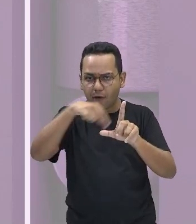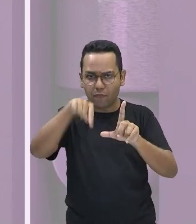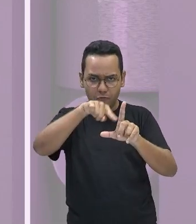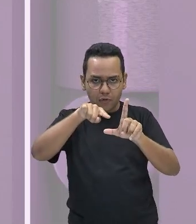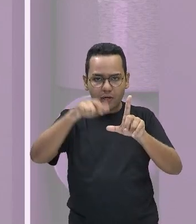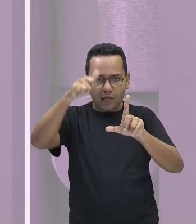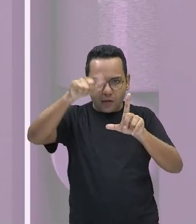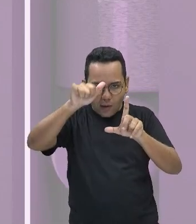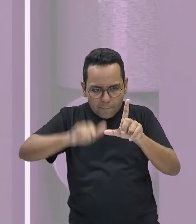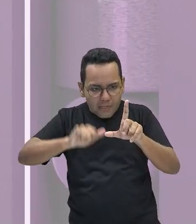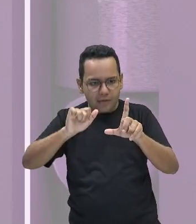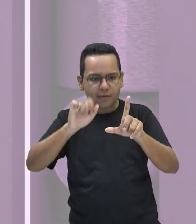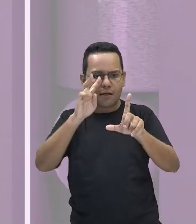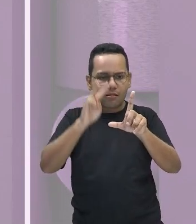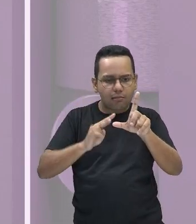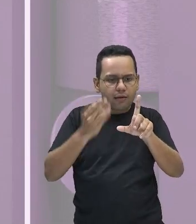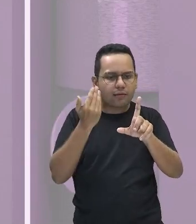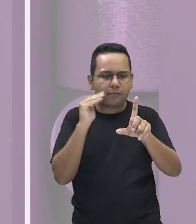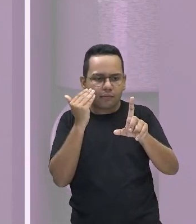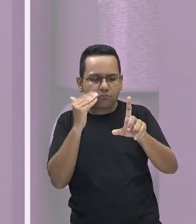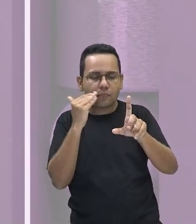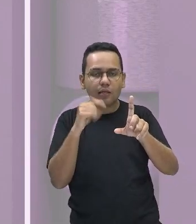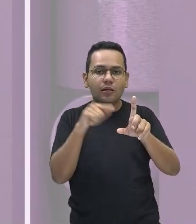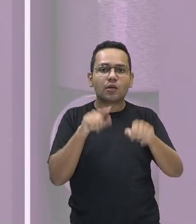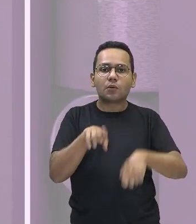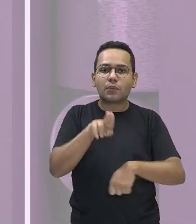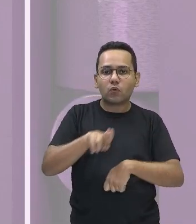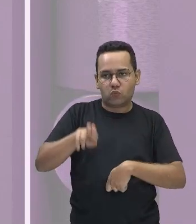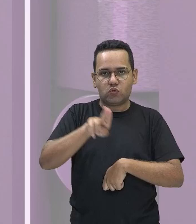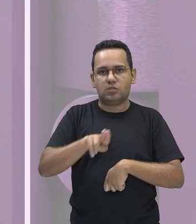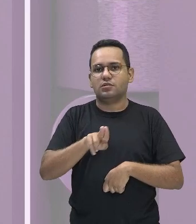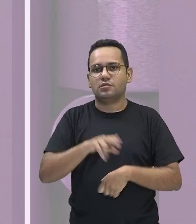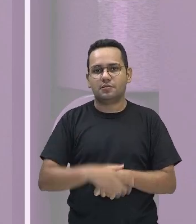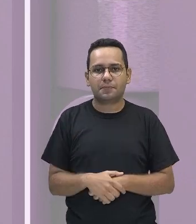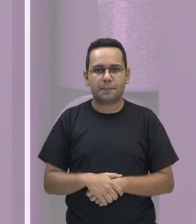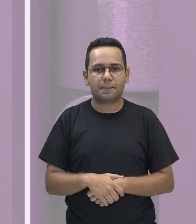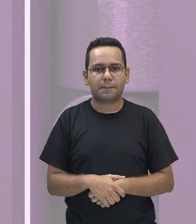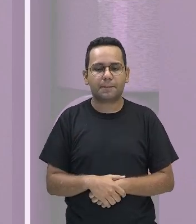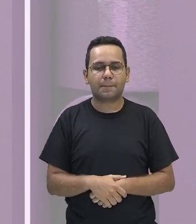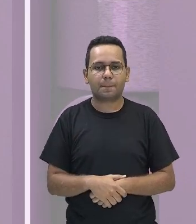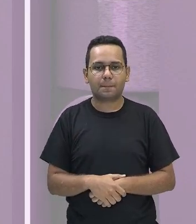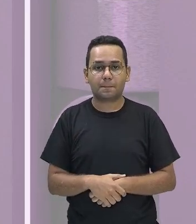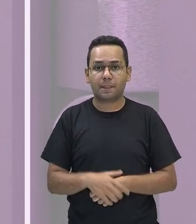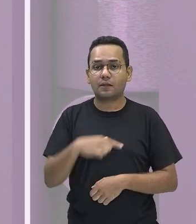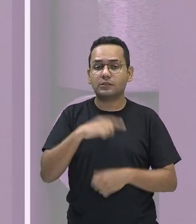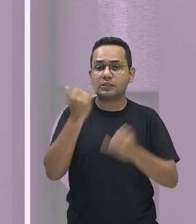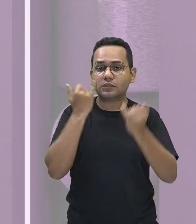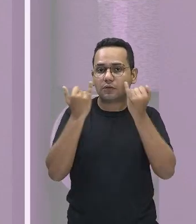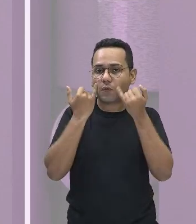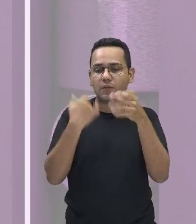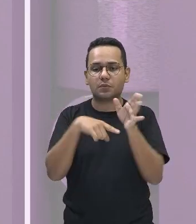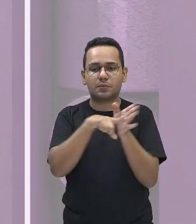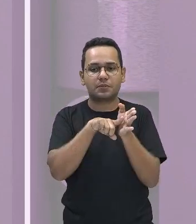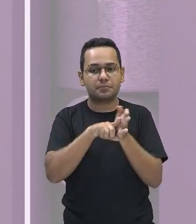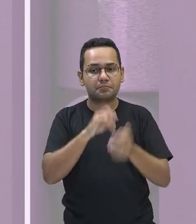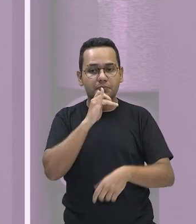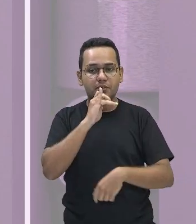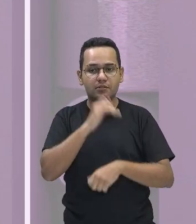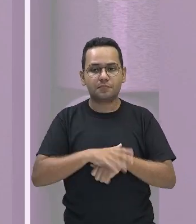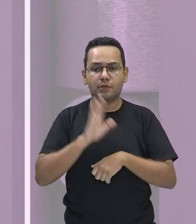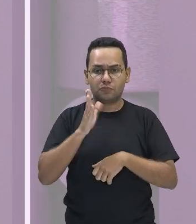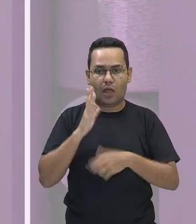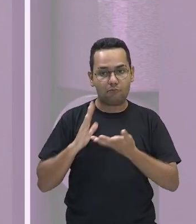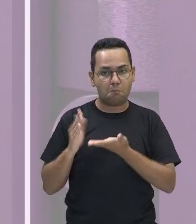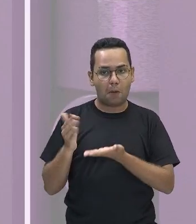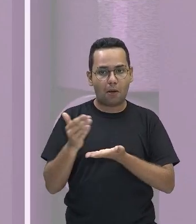caso você precise, utilizar um gráfico adequado. Então, você tem ali as informações de uma pesquisa, você já fez a coleta de